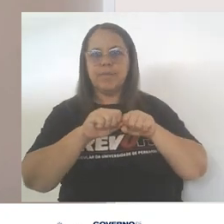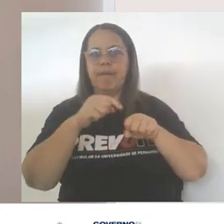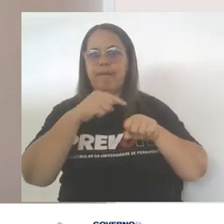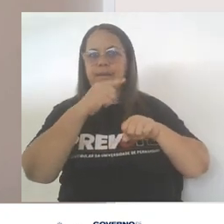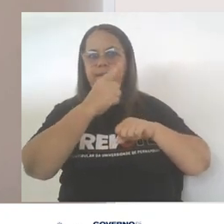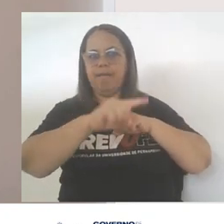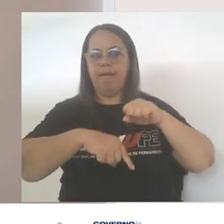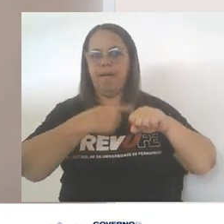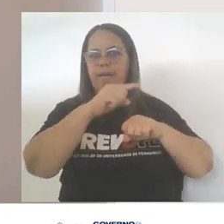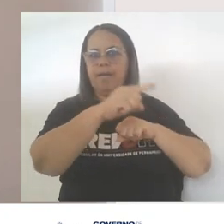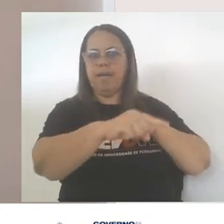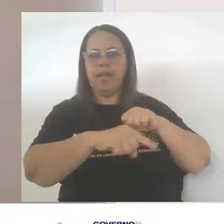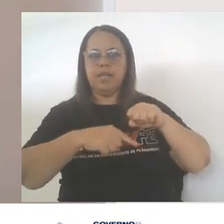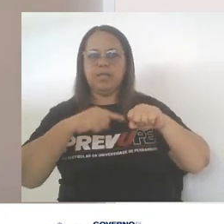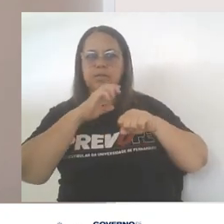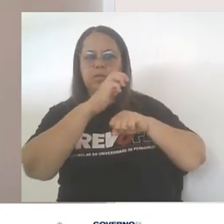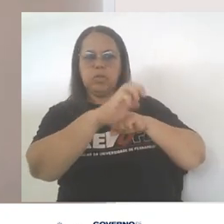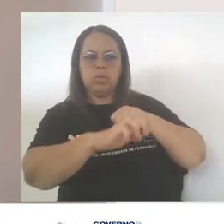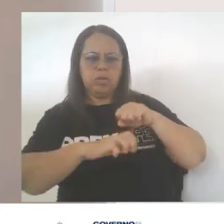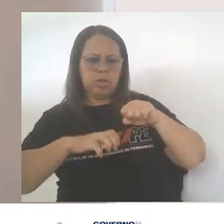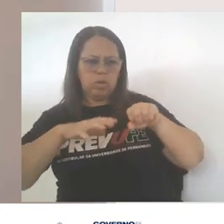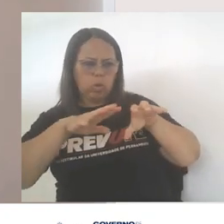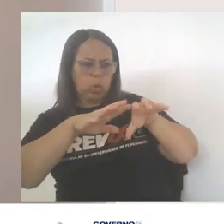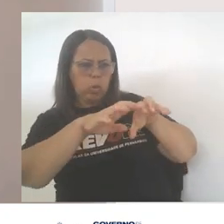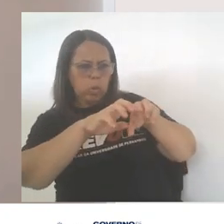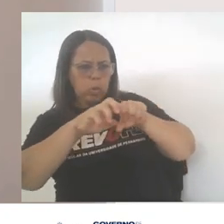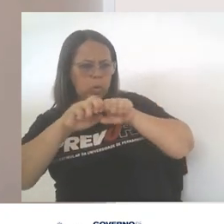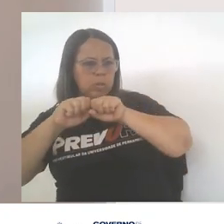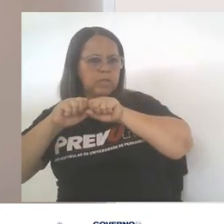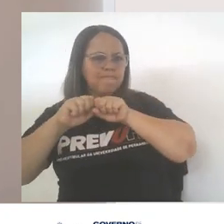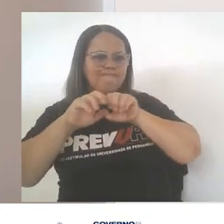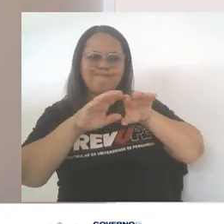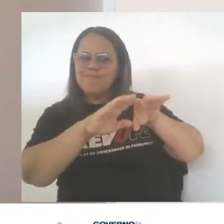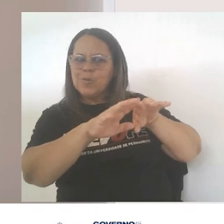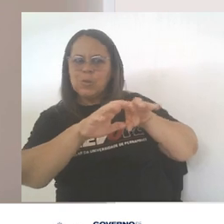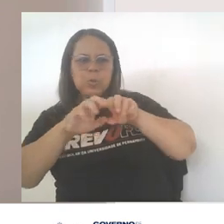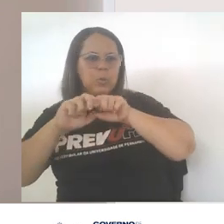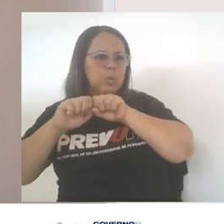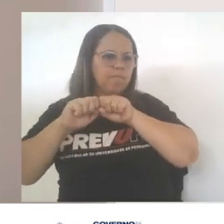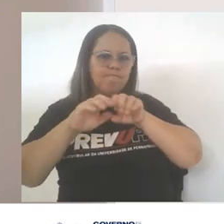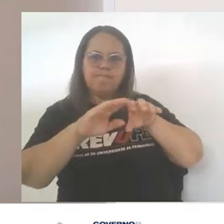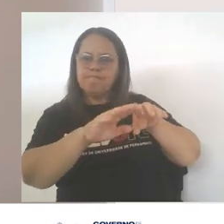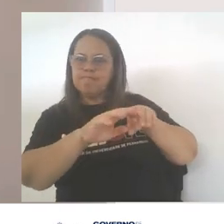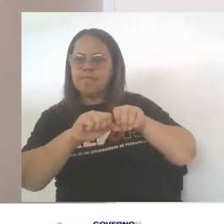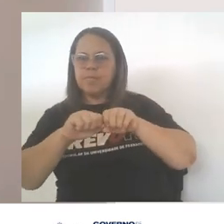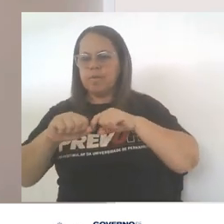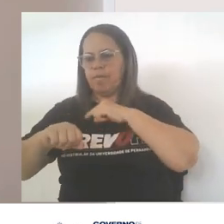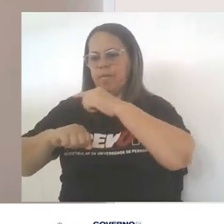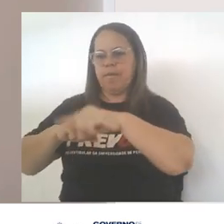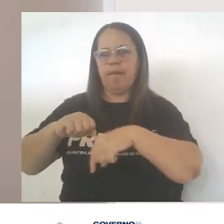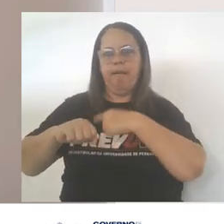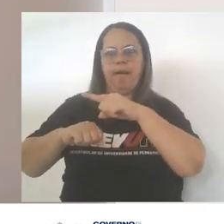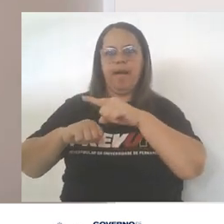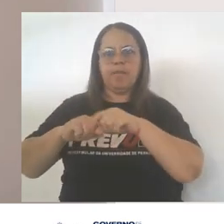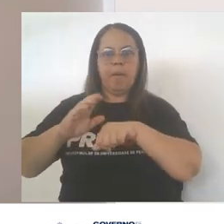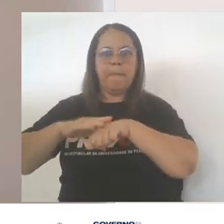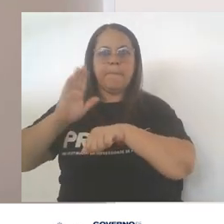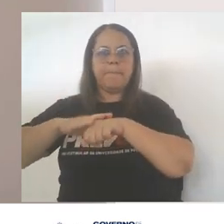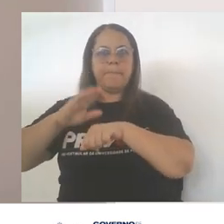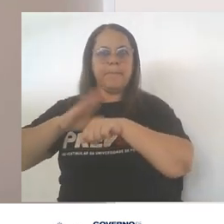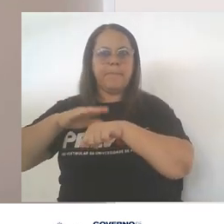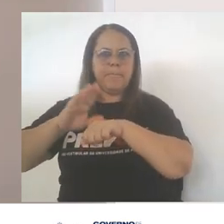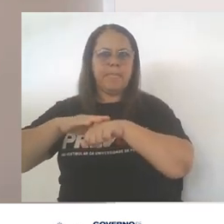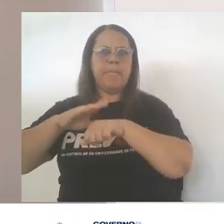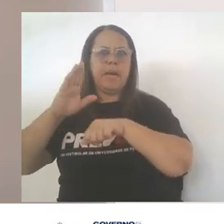pelos elétrons em uma ligação química. Quanto mais eletronegativo um átomo é, mais fortemente ele